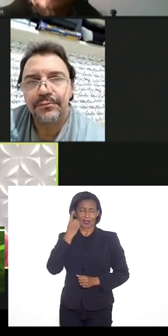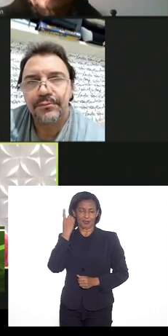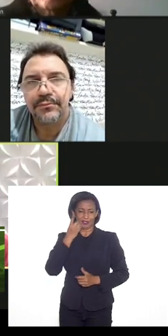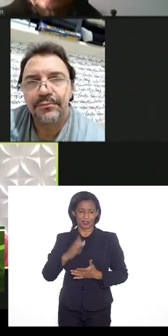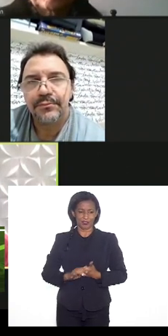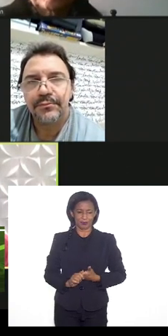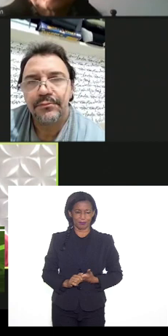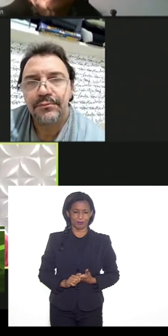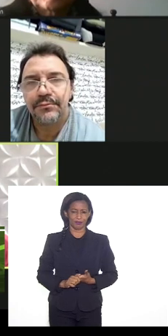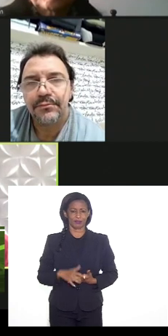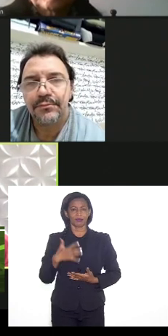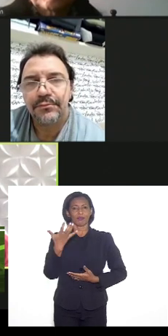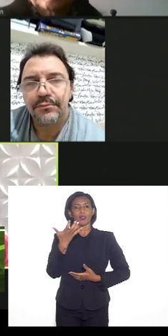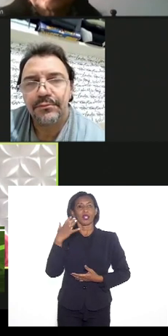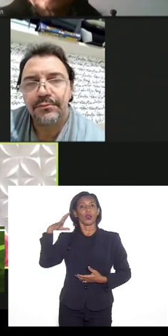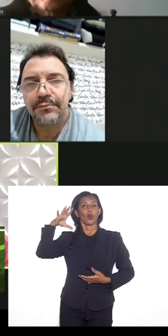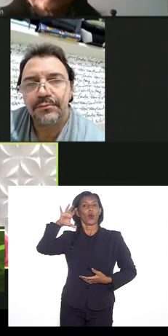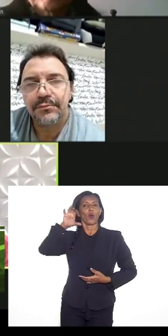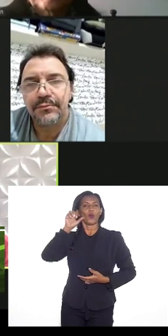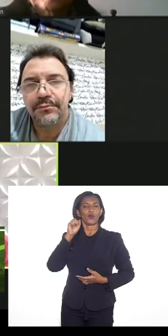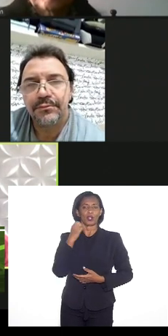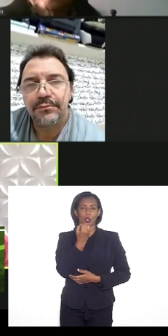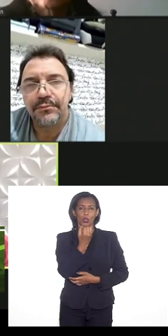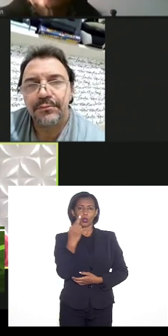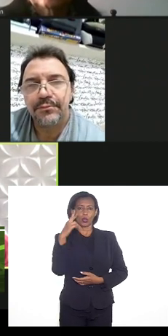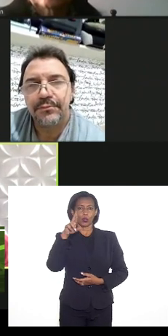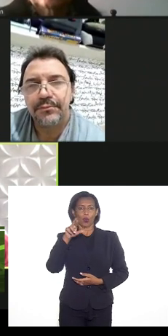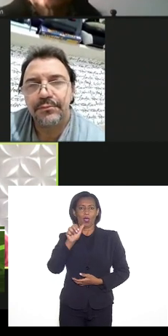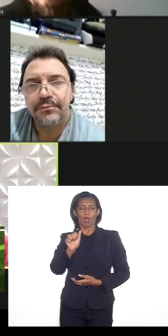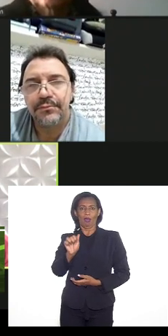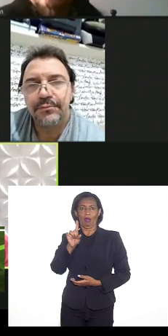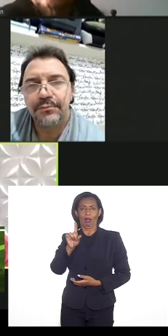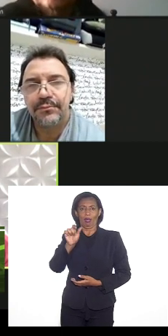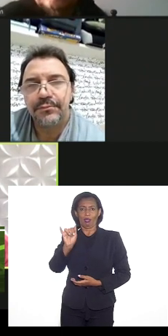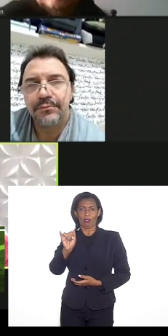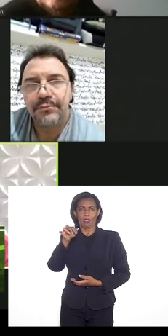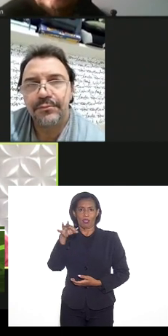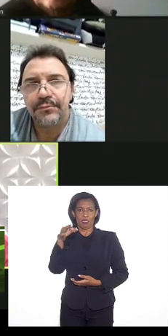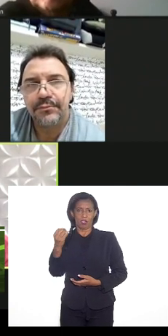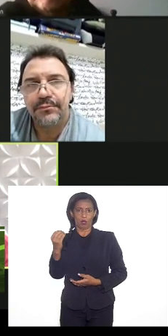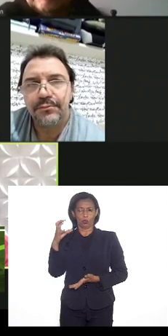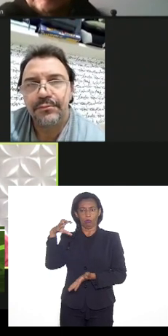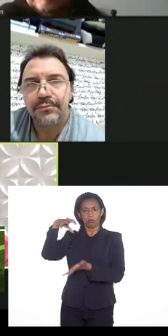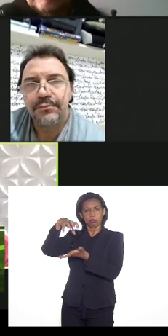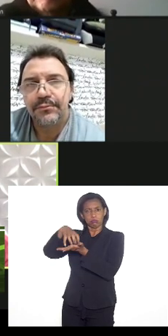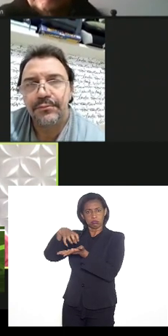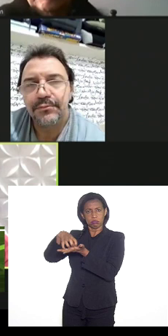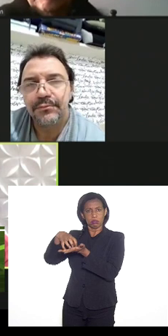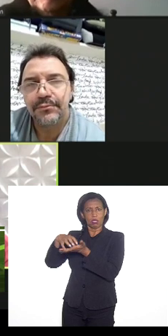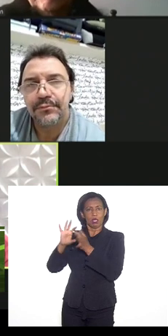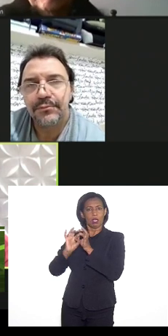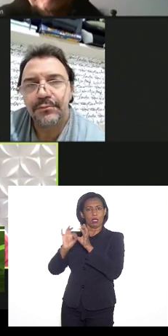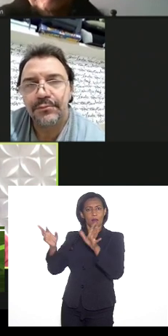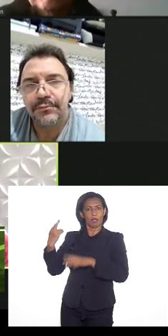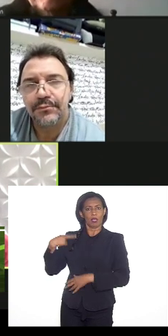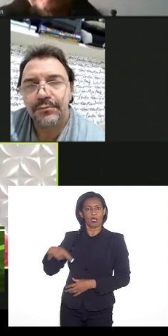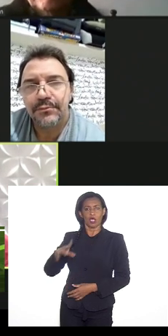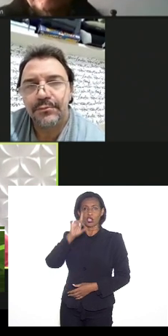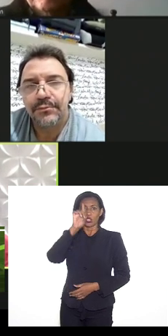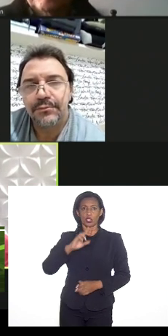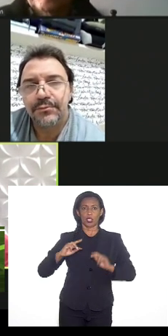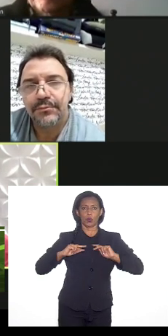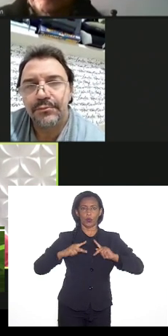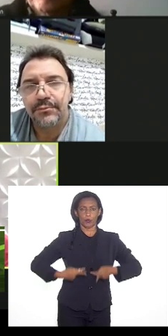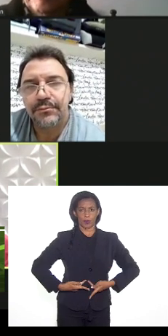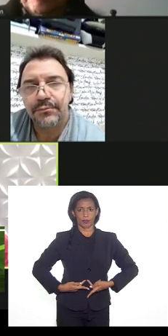ouvir o doutor Adailto Moreira, coordenador do Centro de Referência de Liberdade Religiosa e Direitos Humanos.